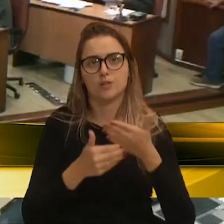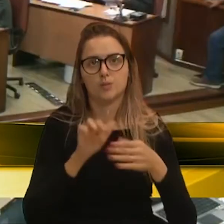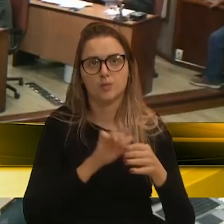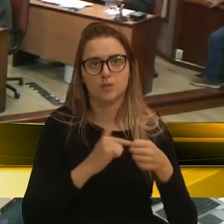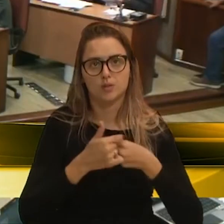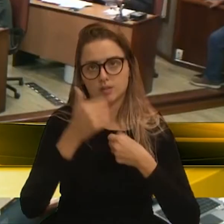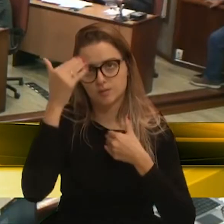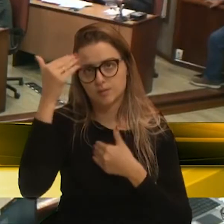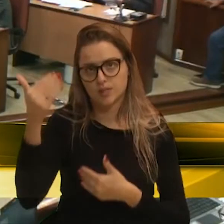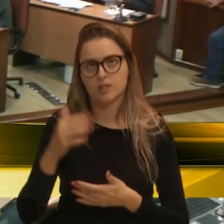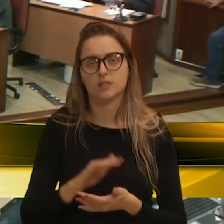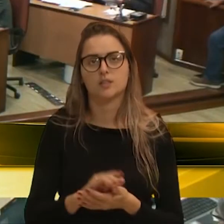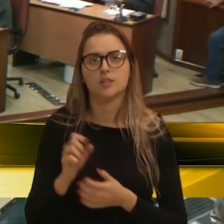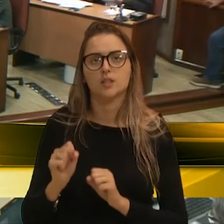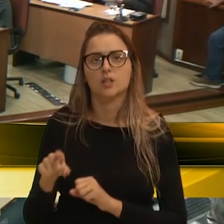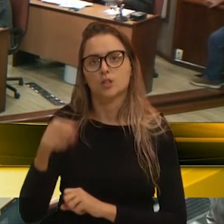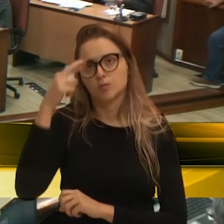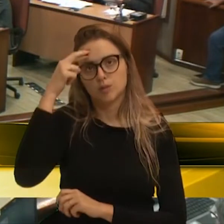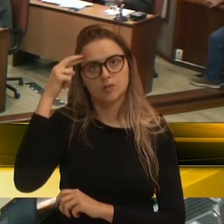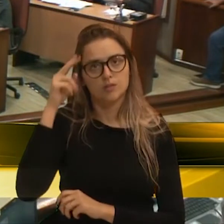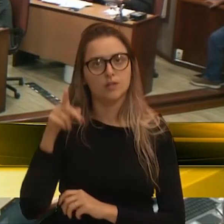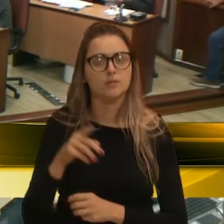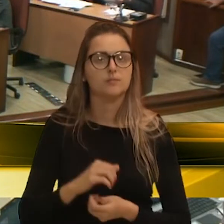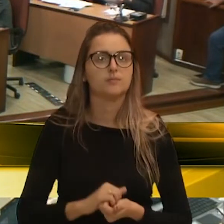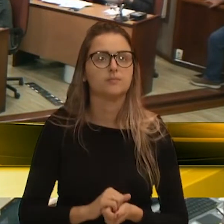Obrigada. Muito obrigado. O senhor tem a sua parte, vereador Rafael Bairro.